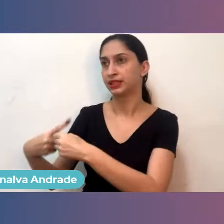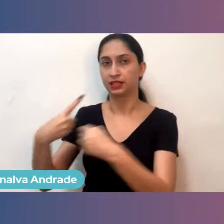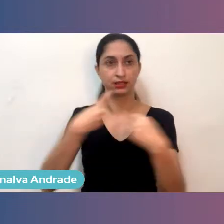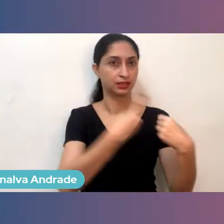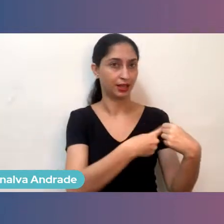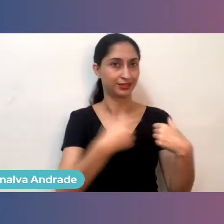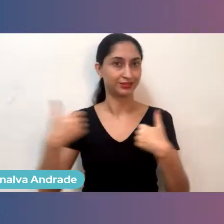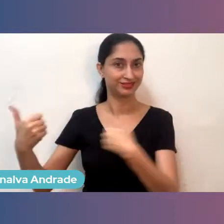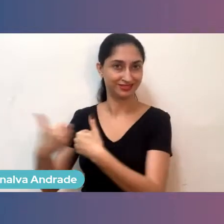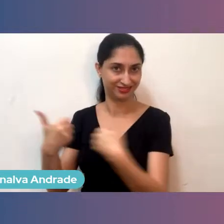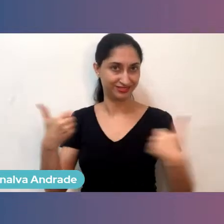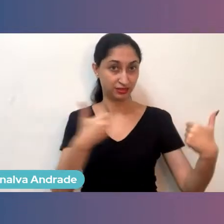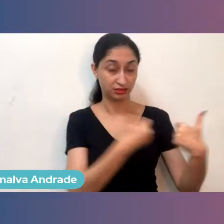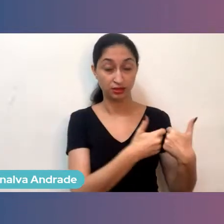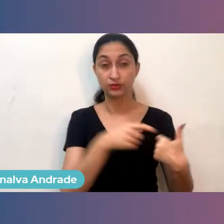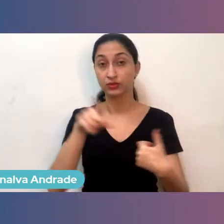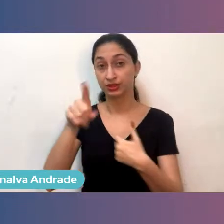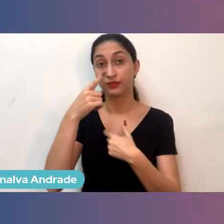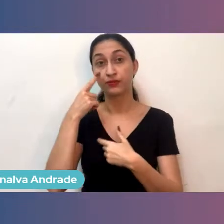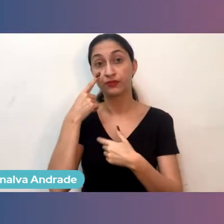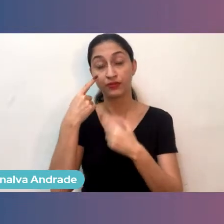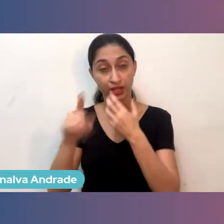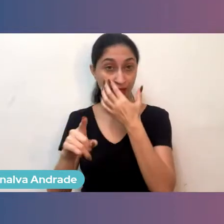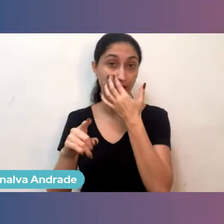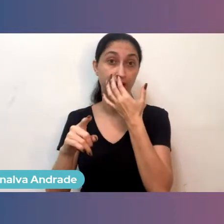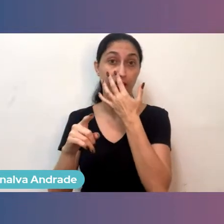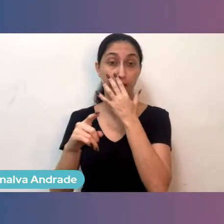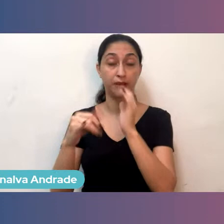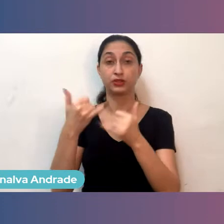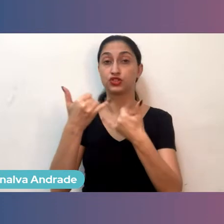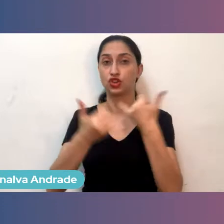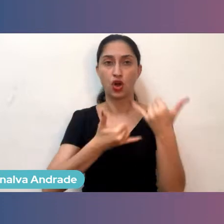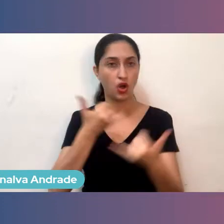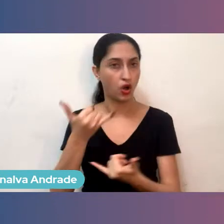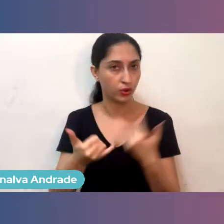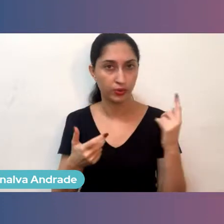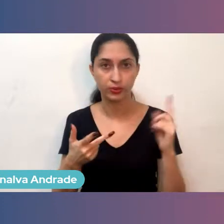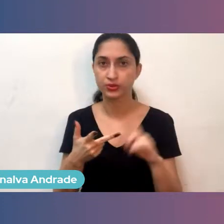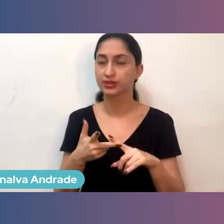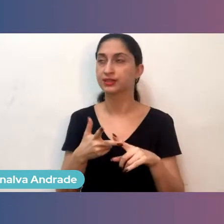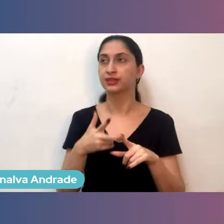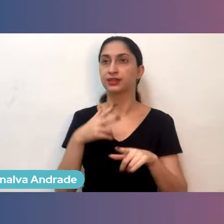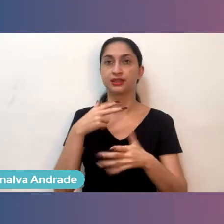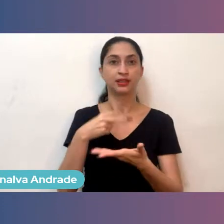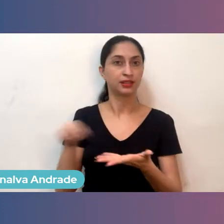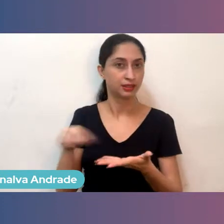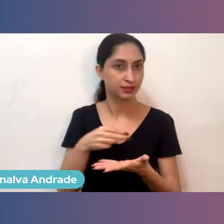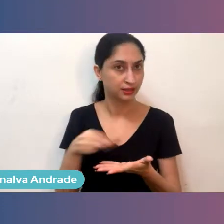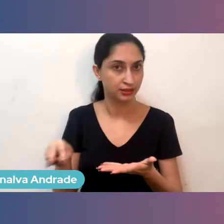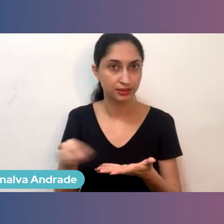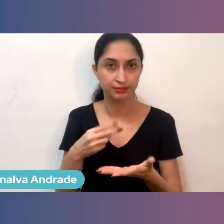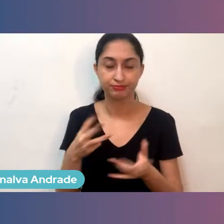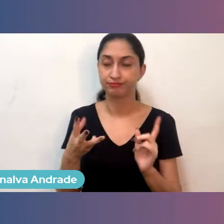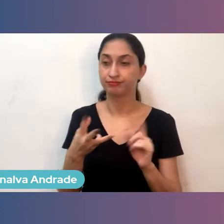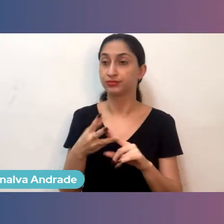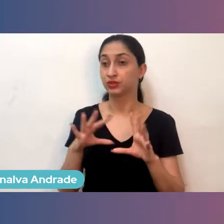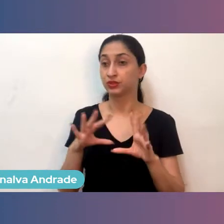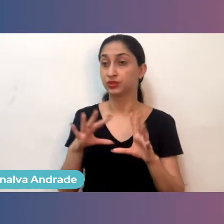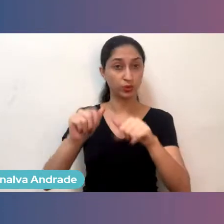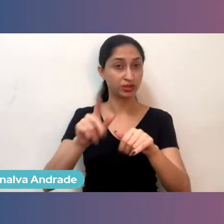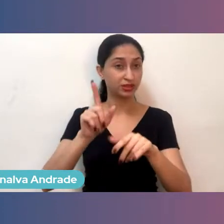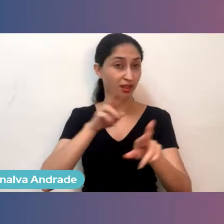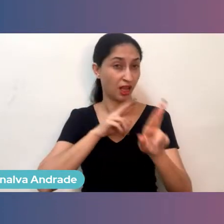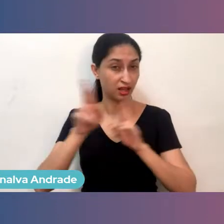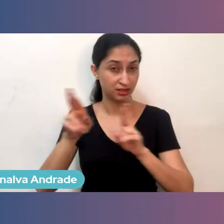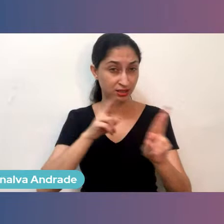tem toda a economia criativa de games, de danças e tudo relacionado à economia criativa